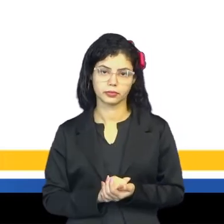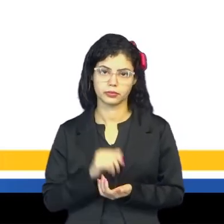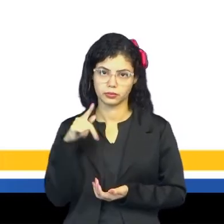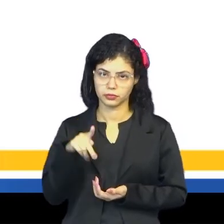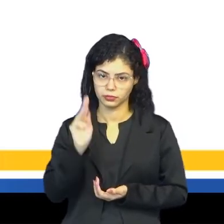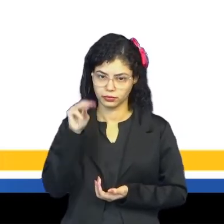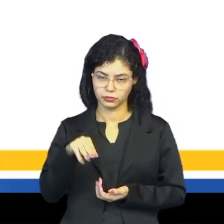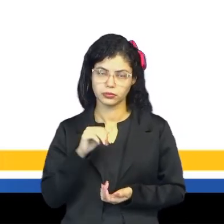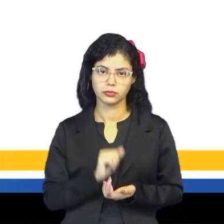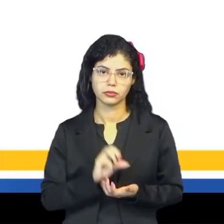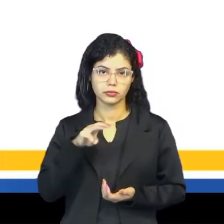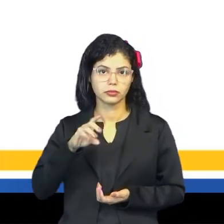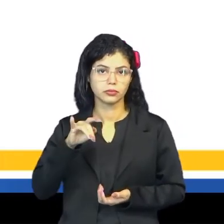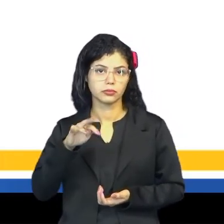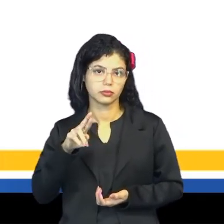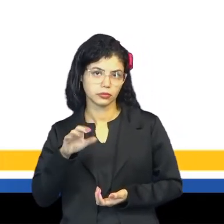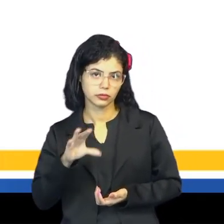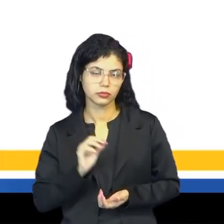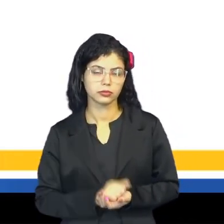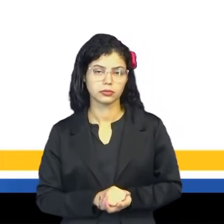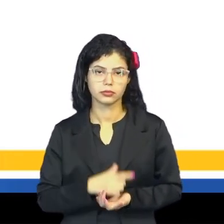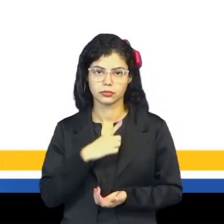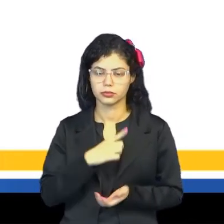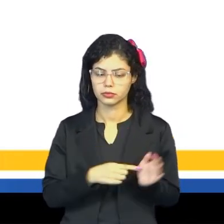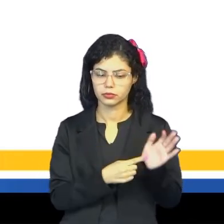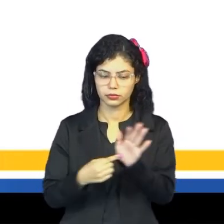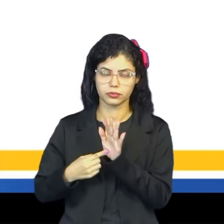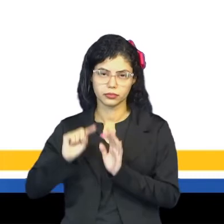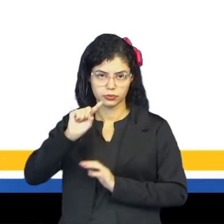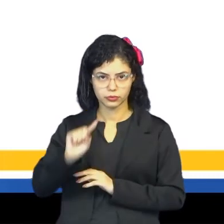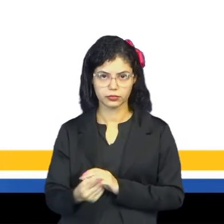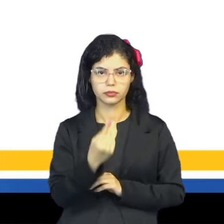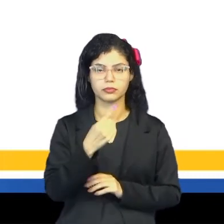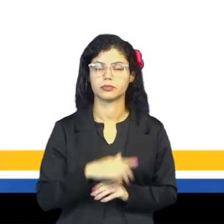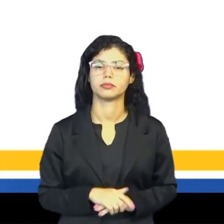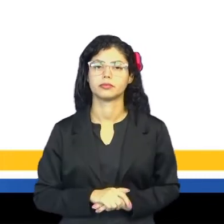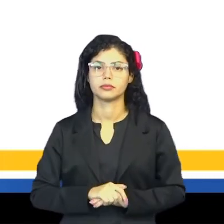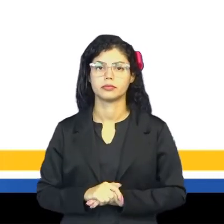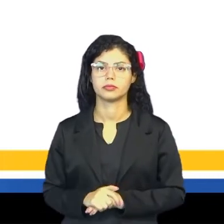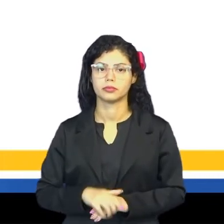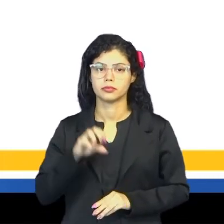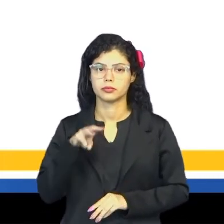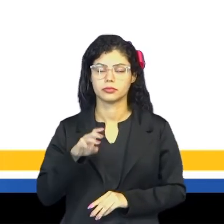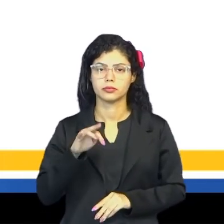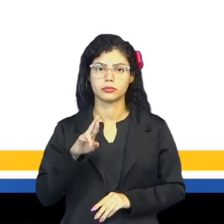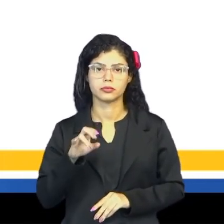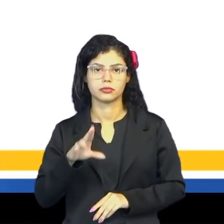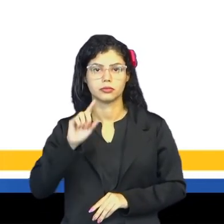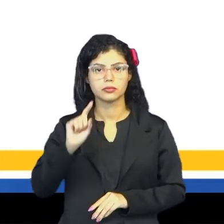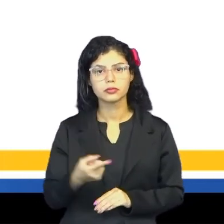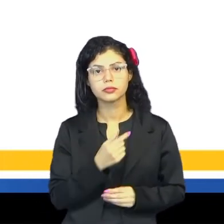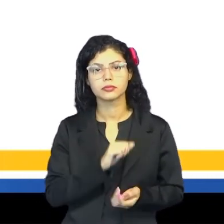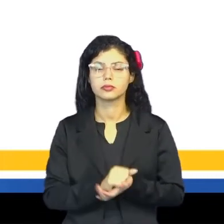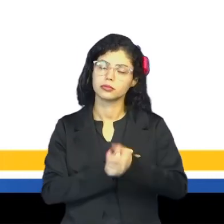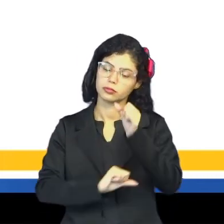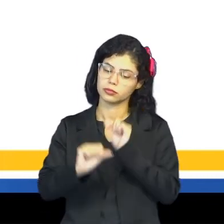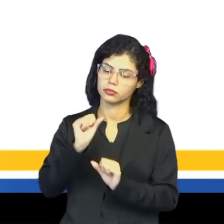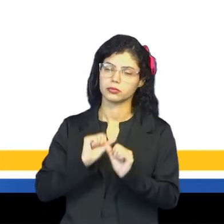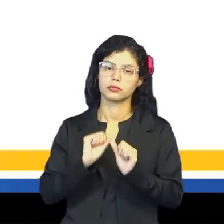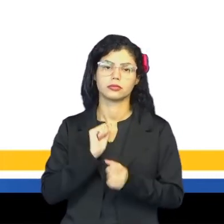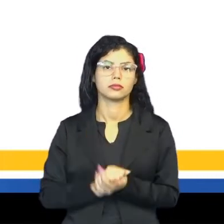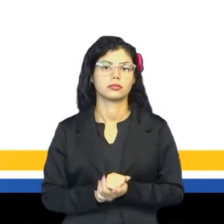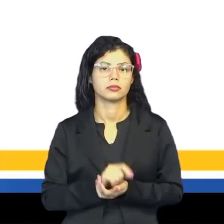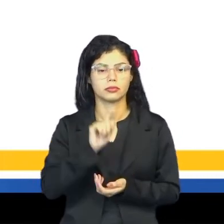quilômetro e o milímetro. O quilômetro, ele está representando mil, não é isso? O milímetro, ele é mil, só que o inverso,